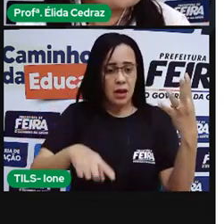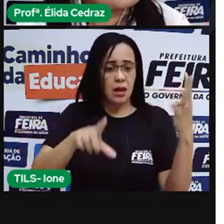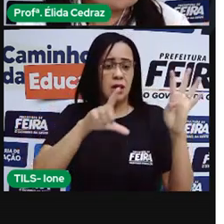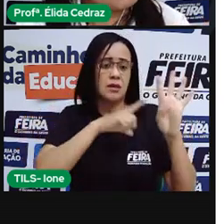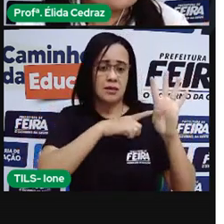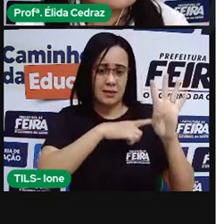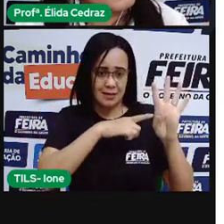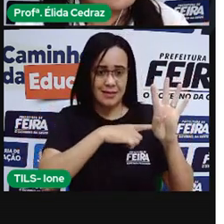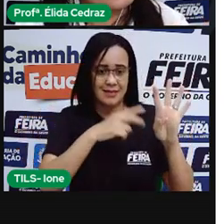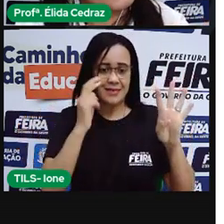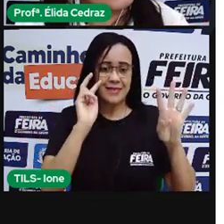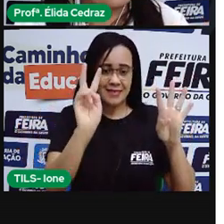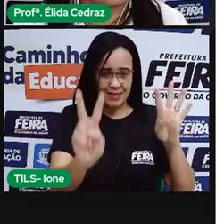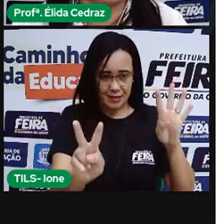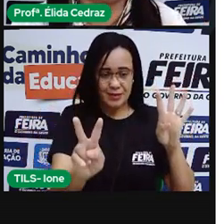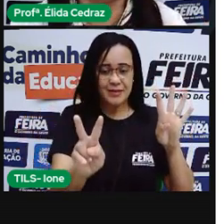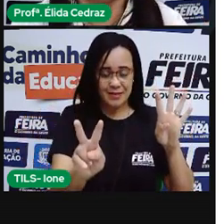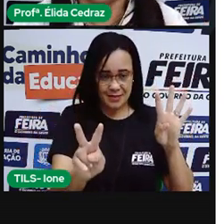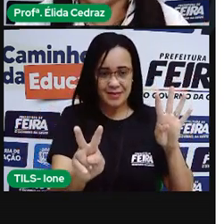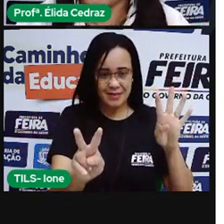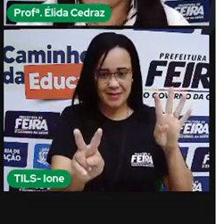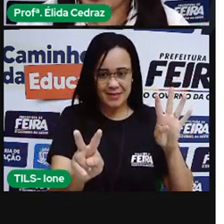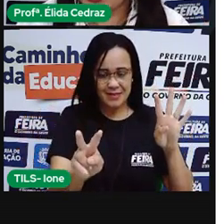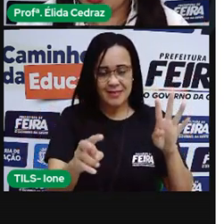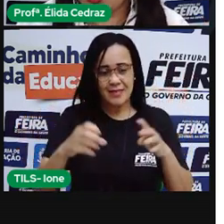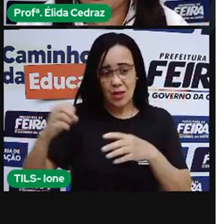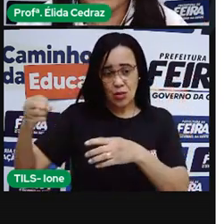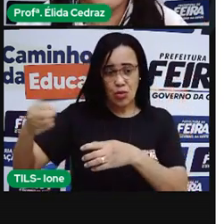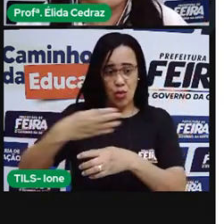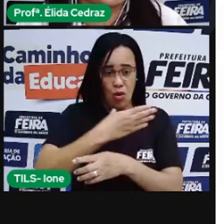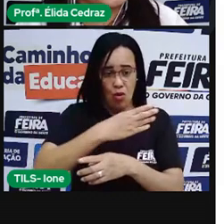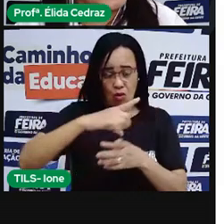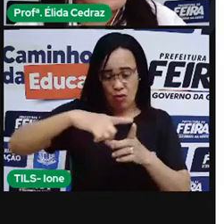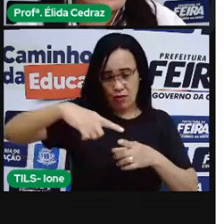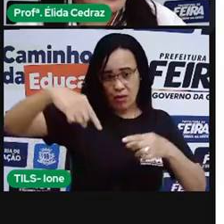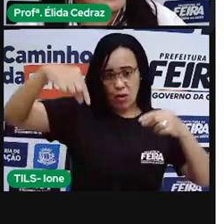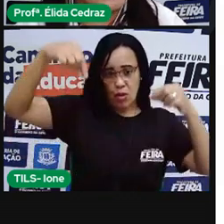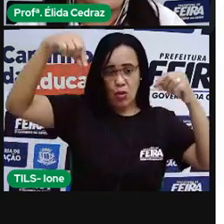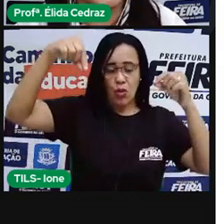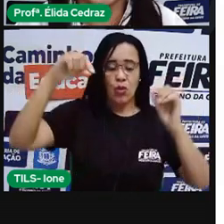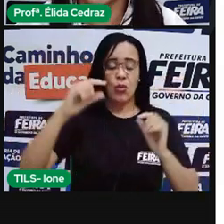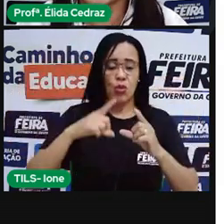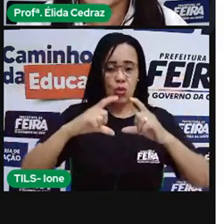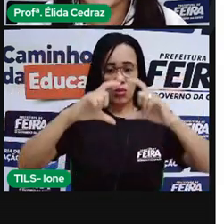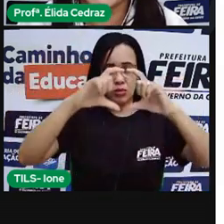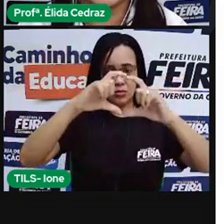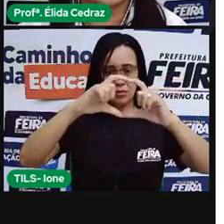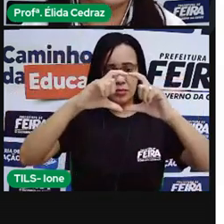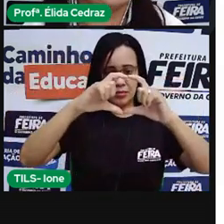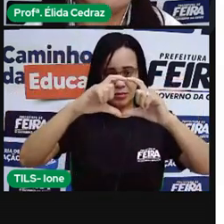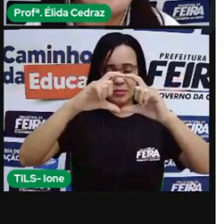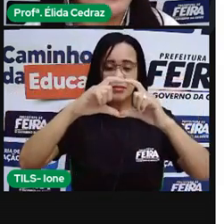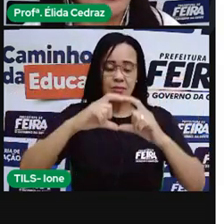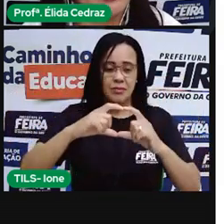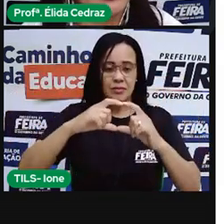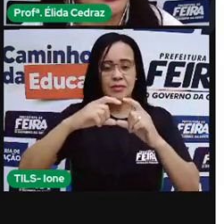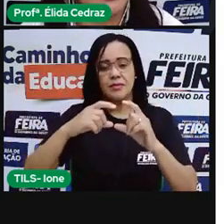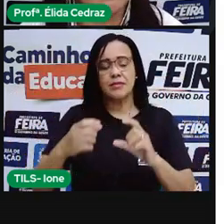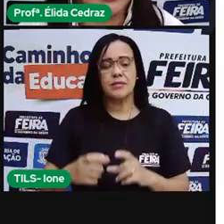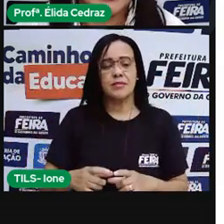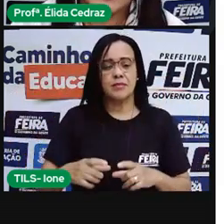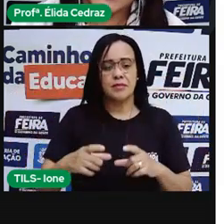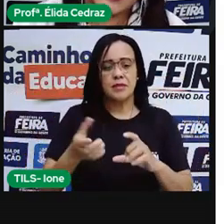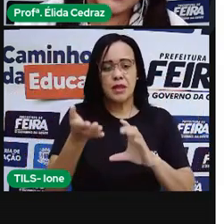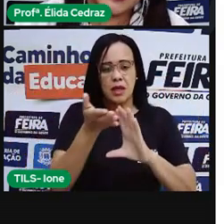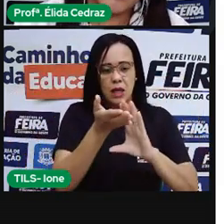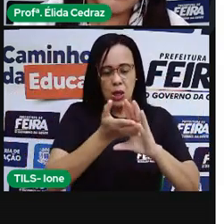como você viu no slide anterior. Lua nova, crescente, cheia e minguante.